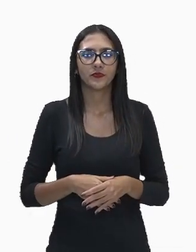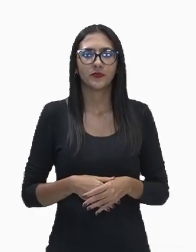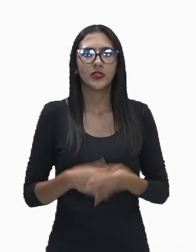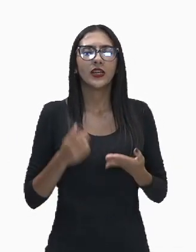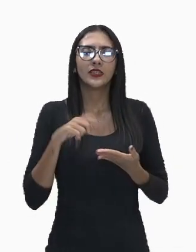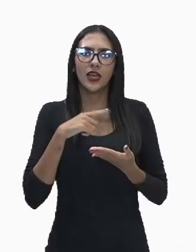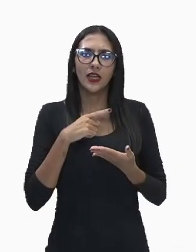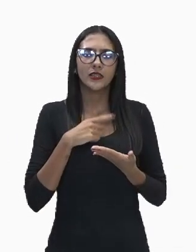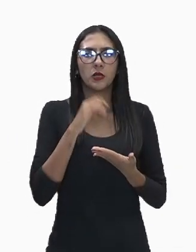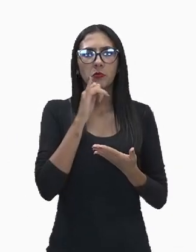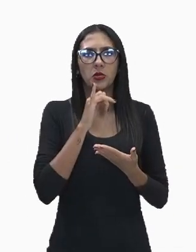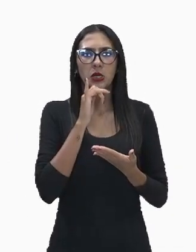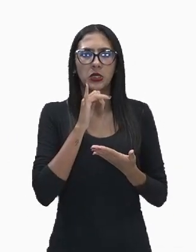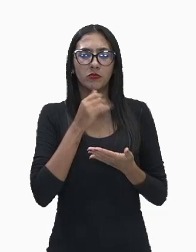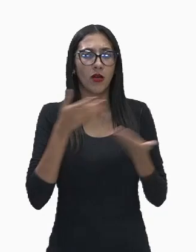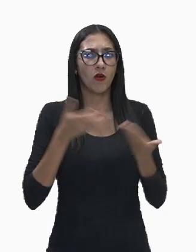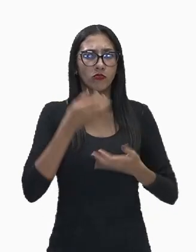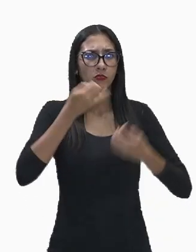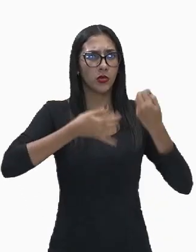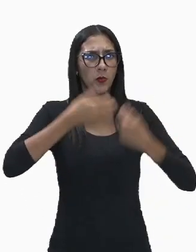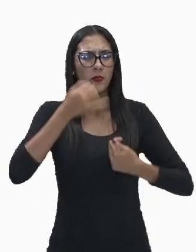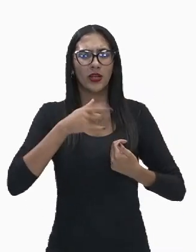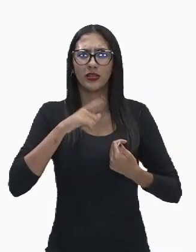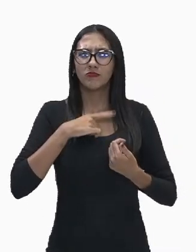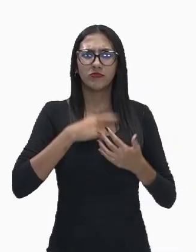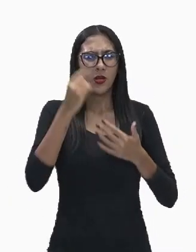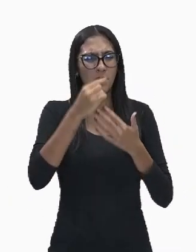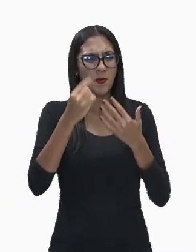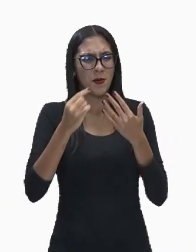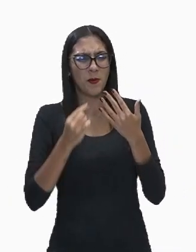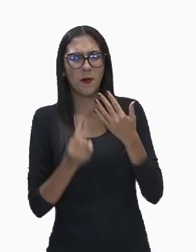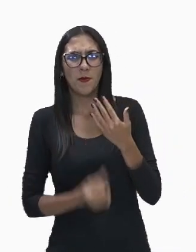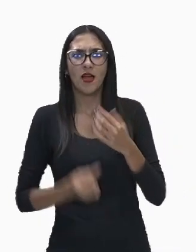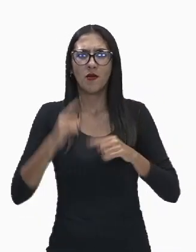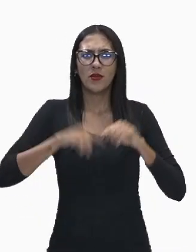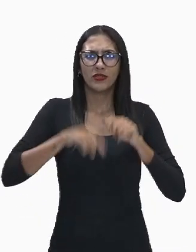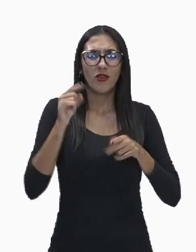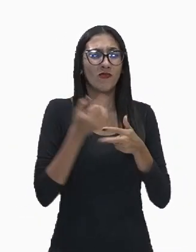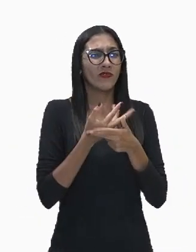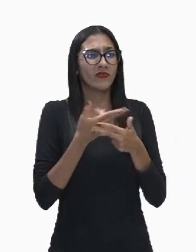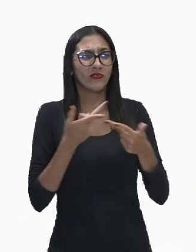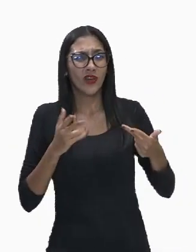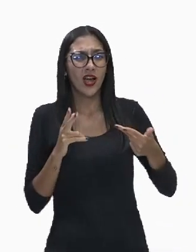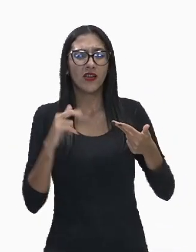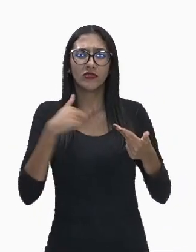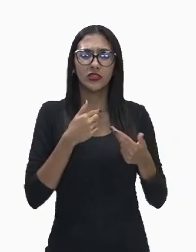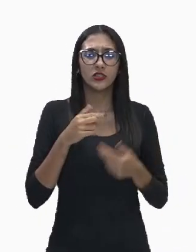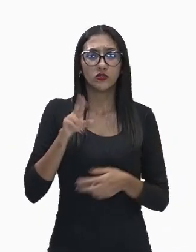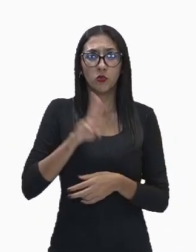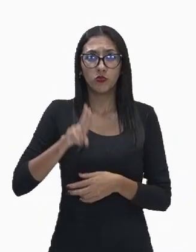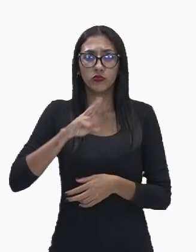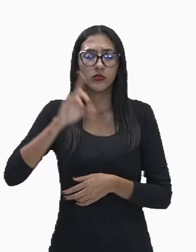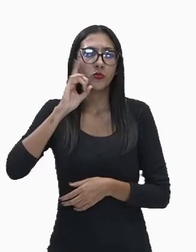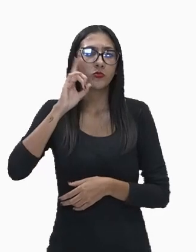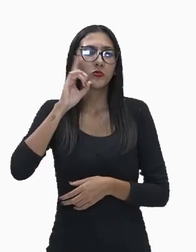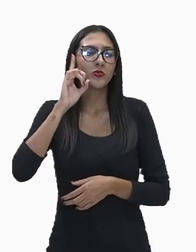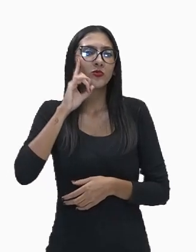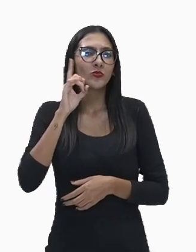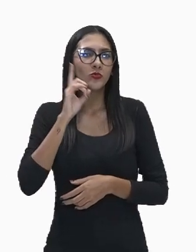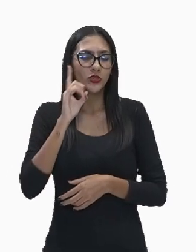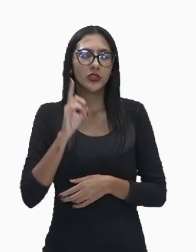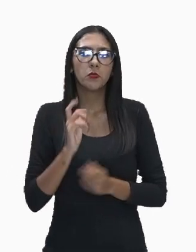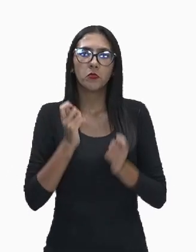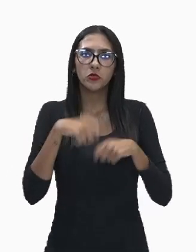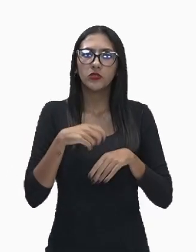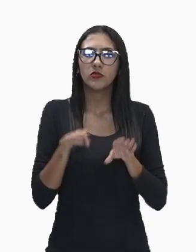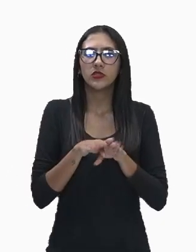mas se fosse para falar aqui agora, seriam centenas de produtos que a gente vê no dia a dia que nós temos